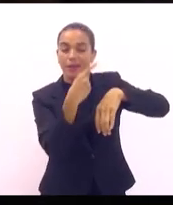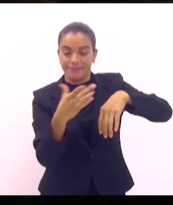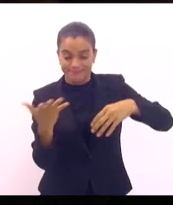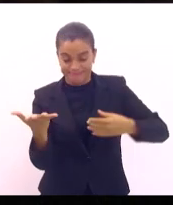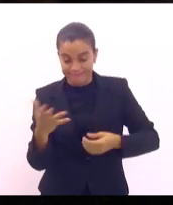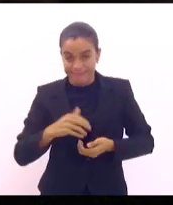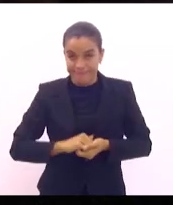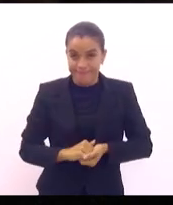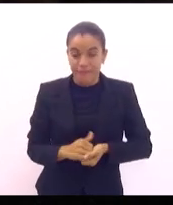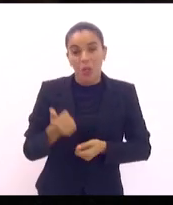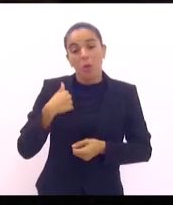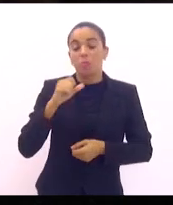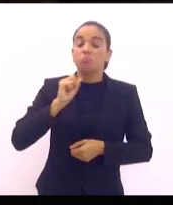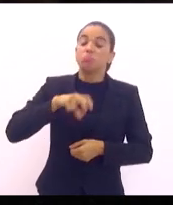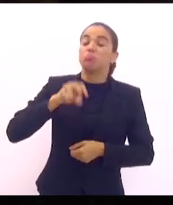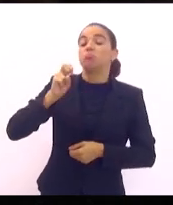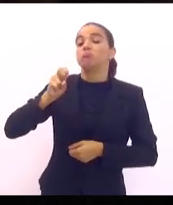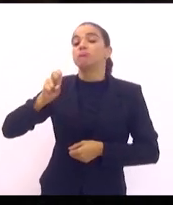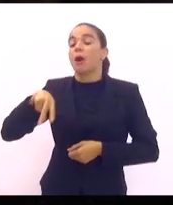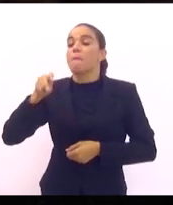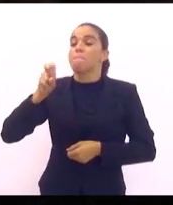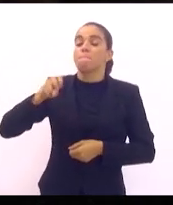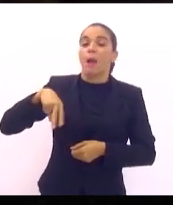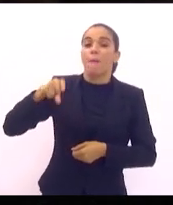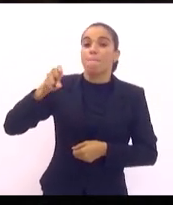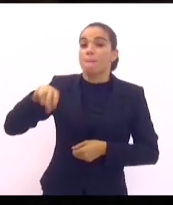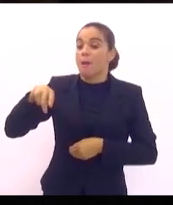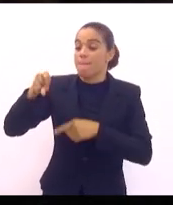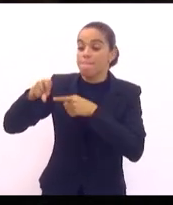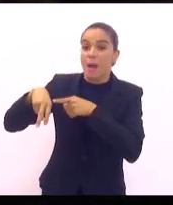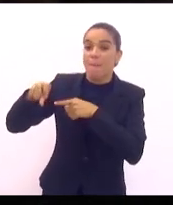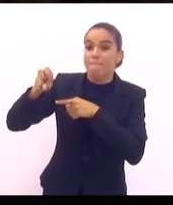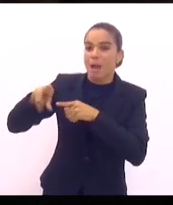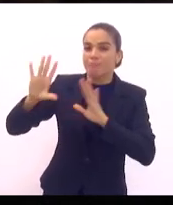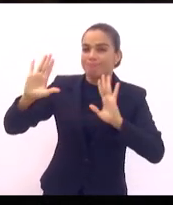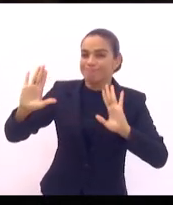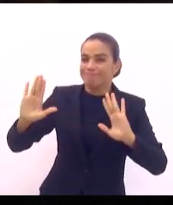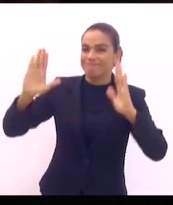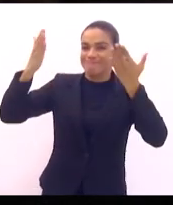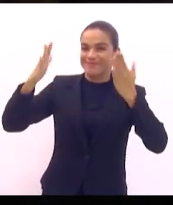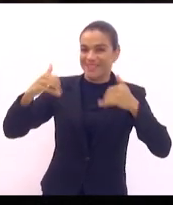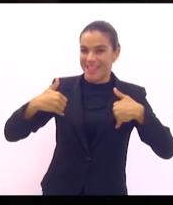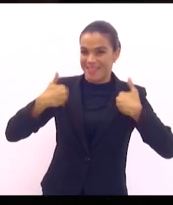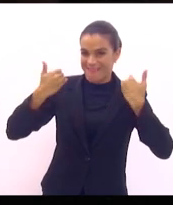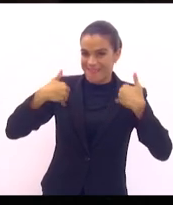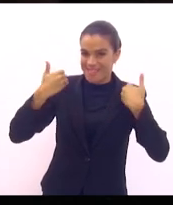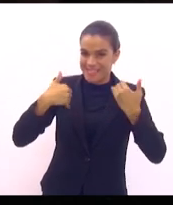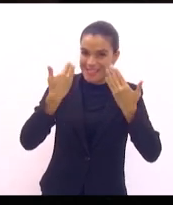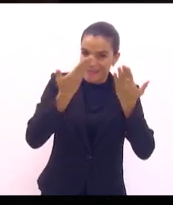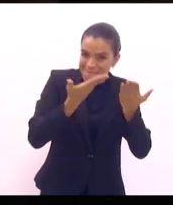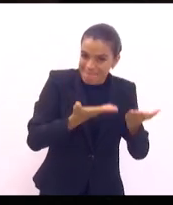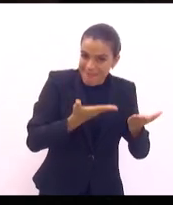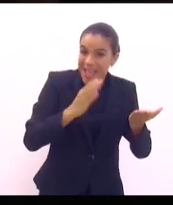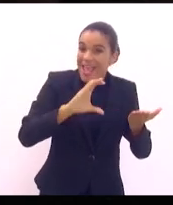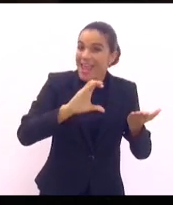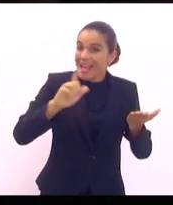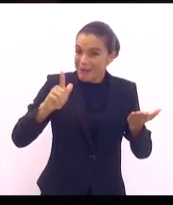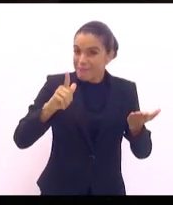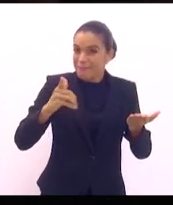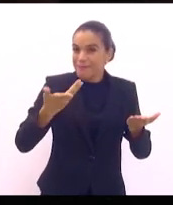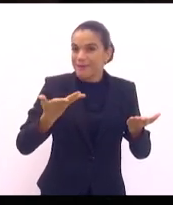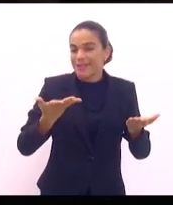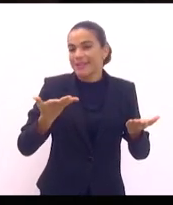saí de lá e fui o festejo de aniversário de Vossa Excelência lá em Campo Grande,